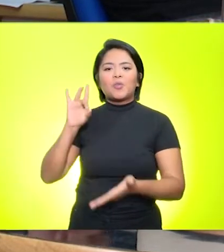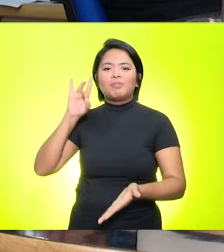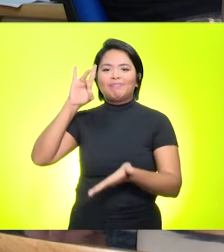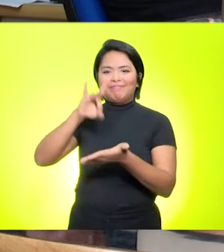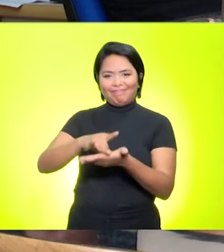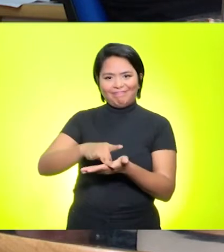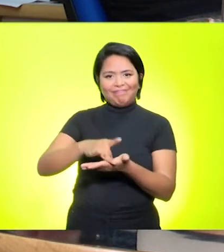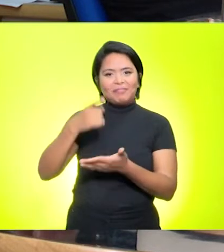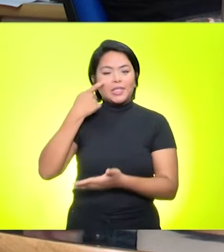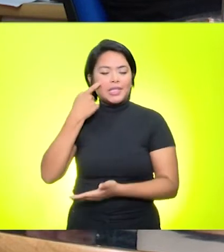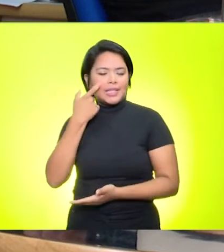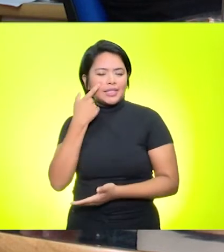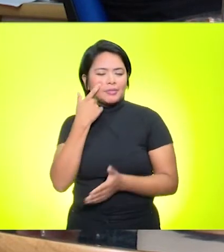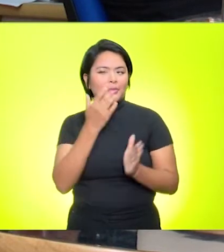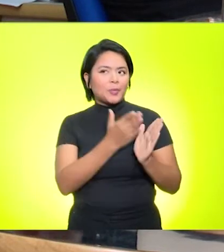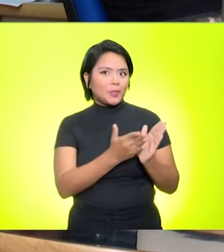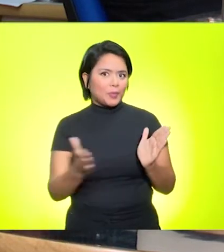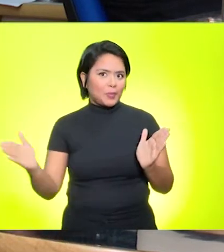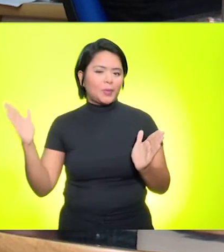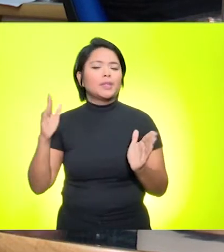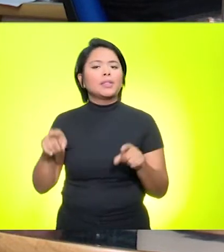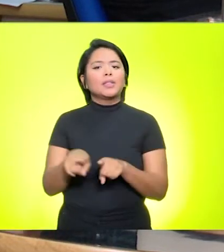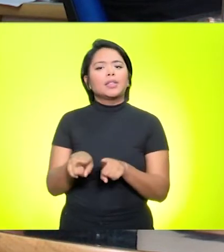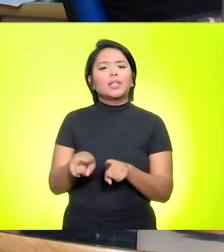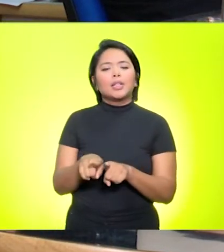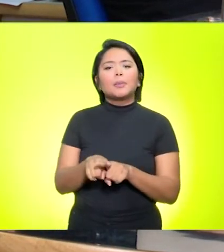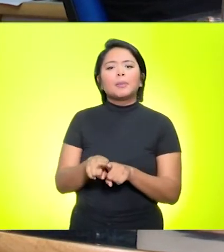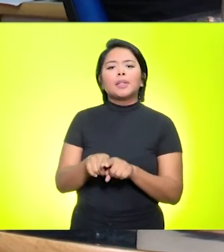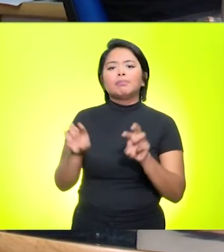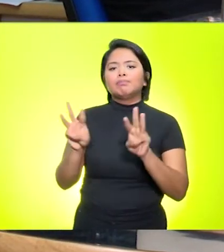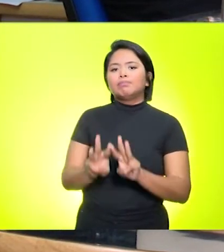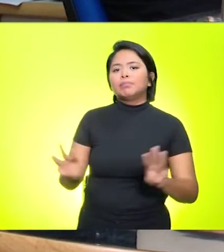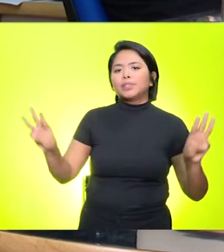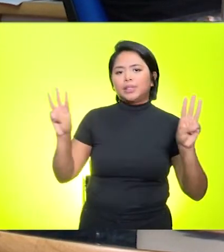ocorre em nossa instituição. E também no nosso portal,